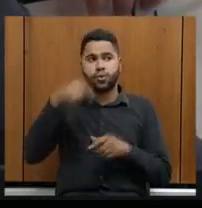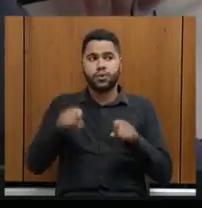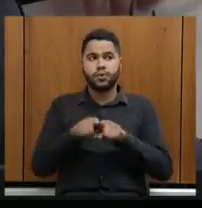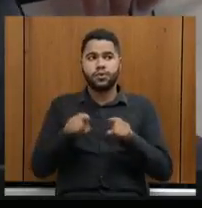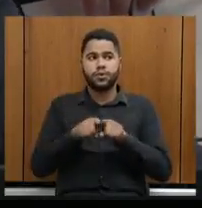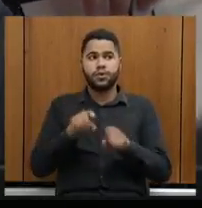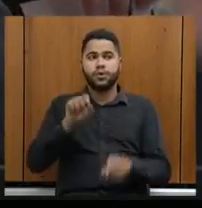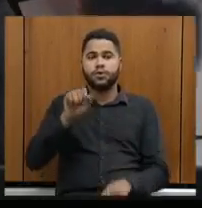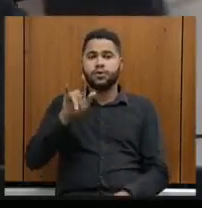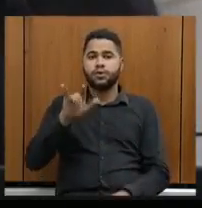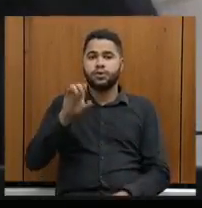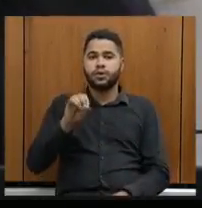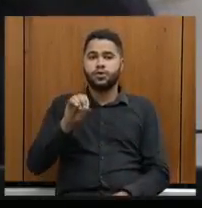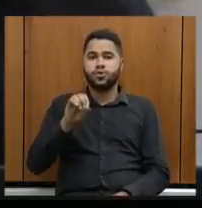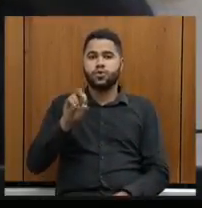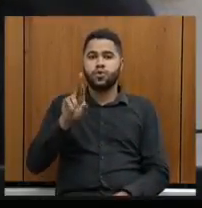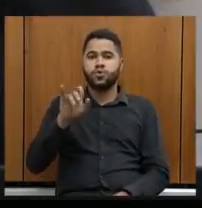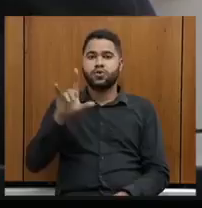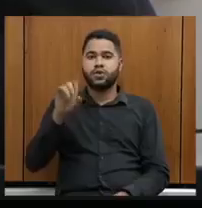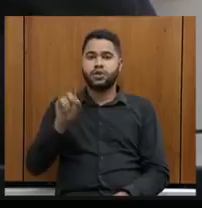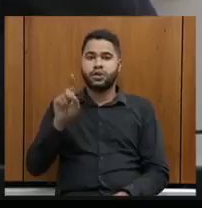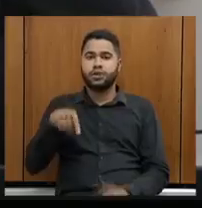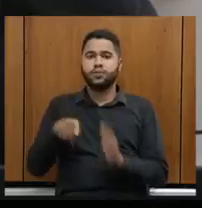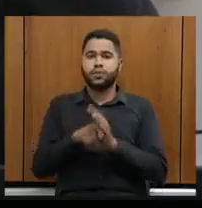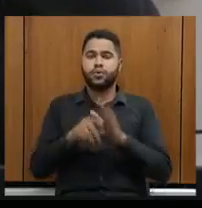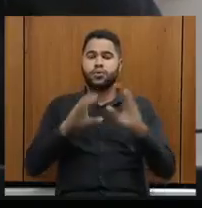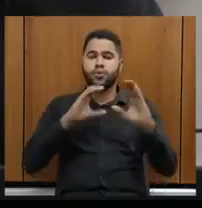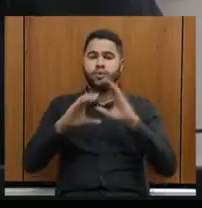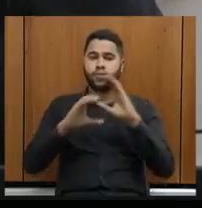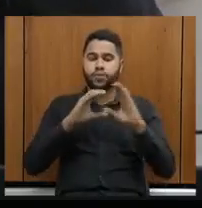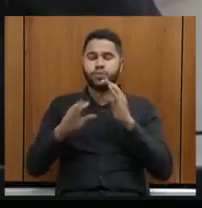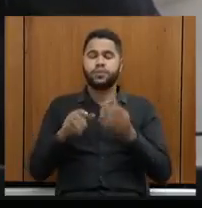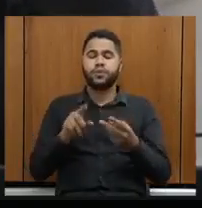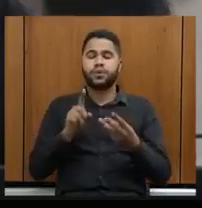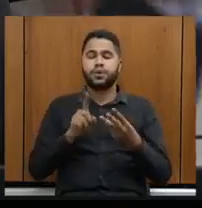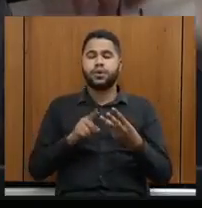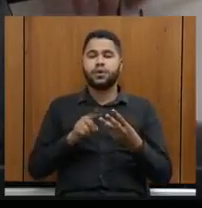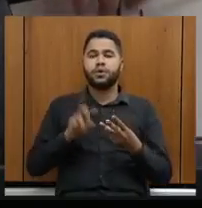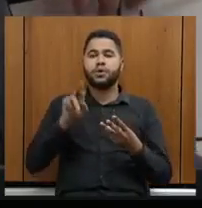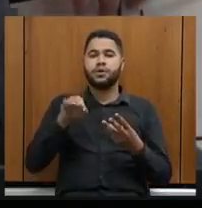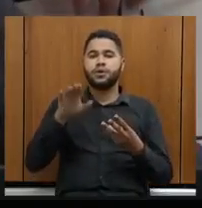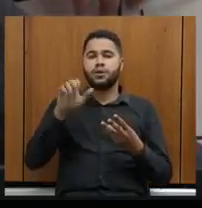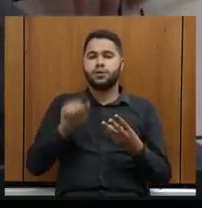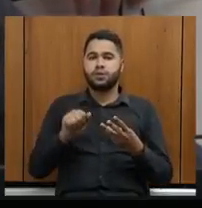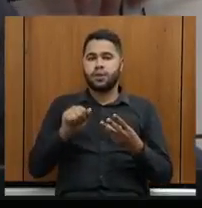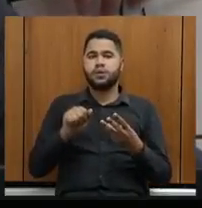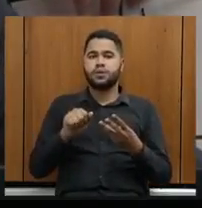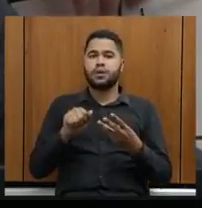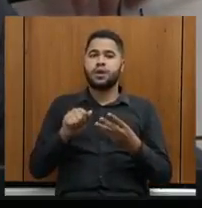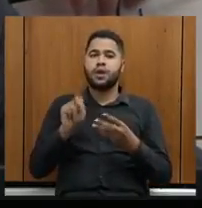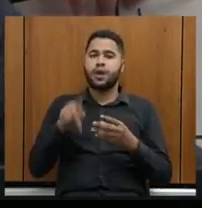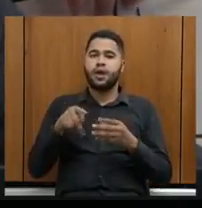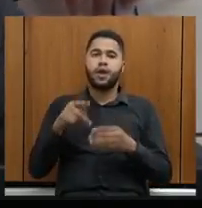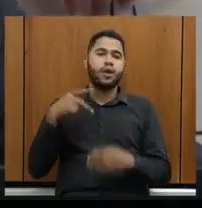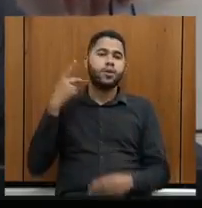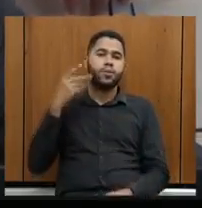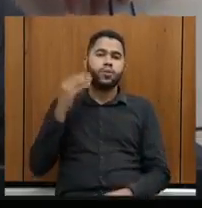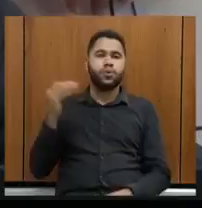Rodrigues Reis, presidente da Empresa Mineira de Comunicação, Renata Maria Renaudo Santos, procuradora federal,